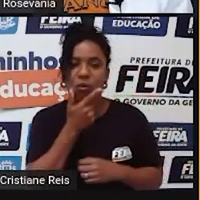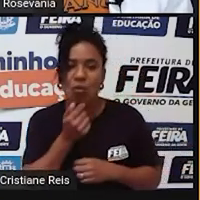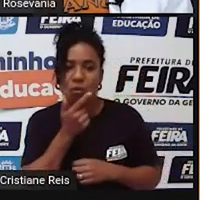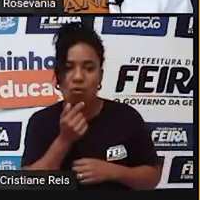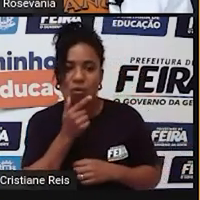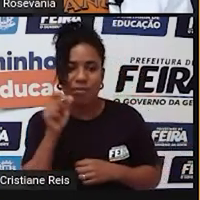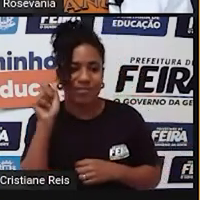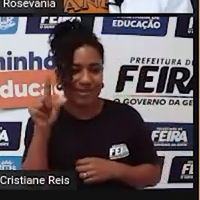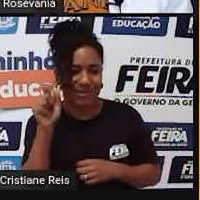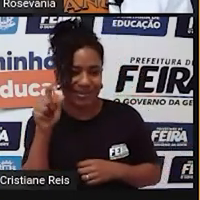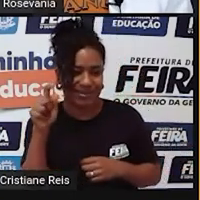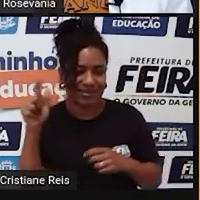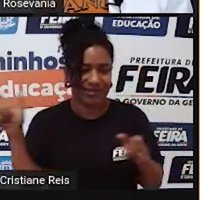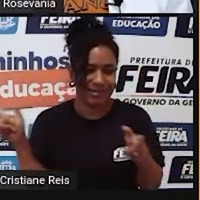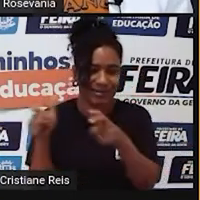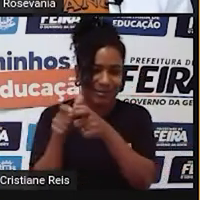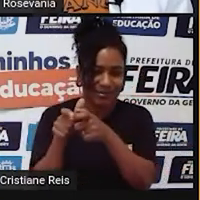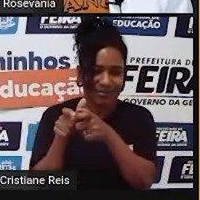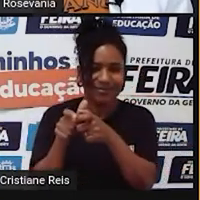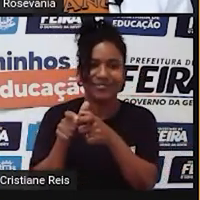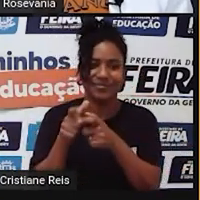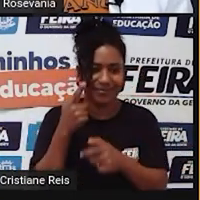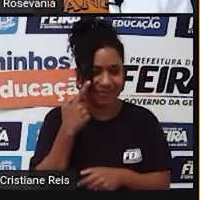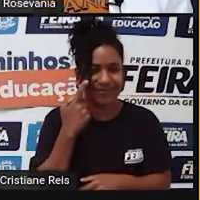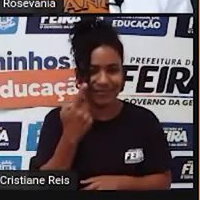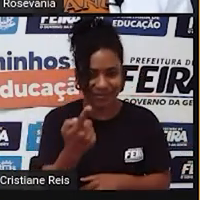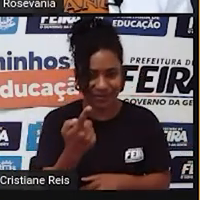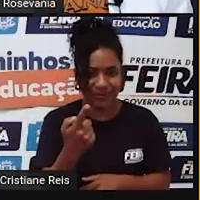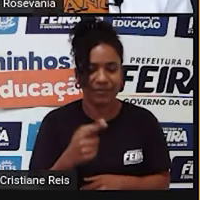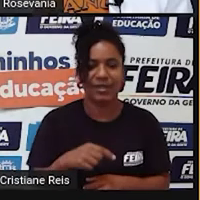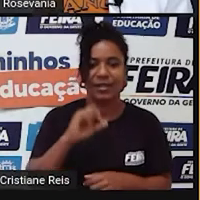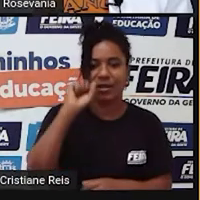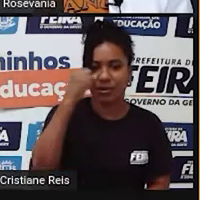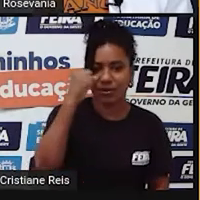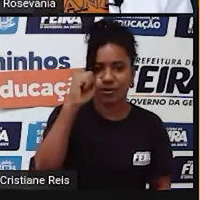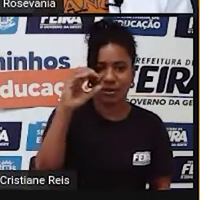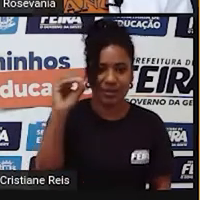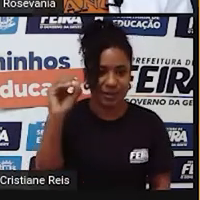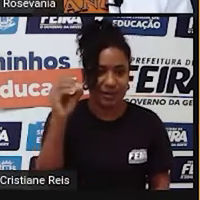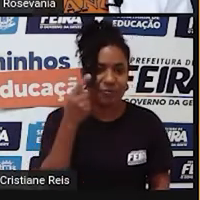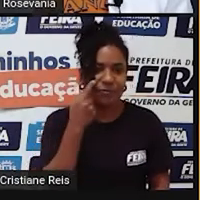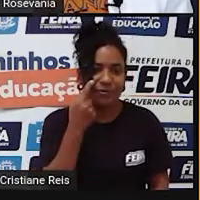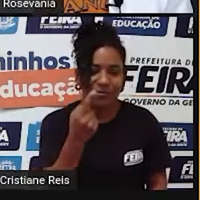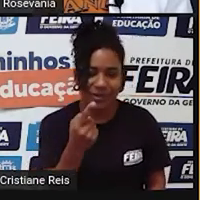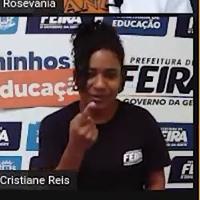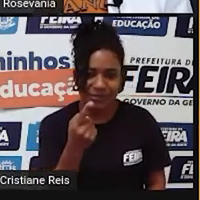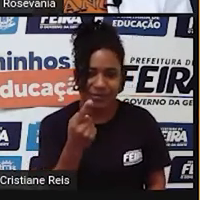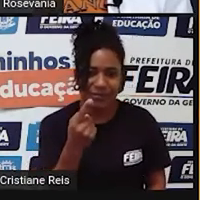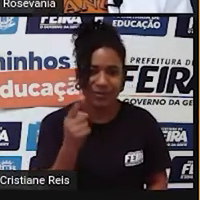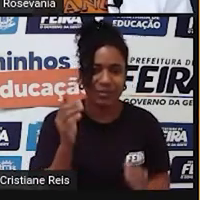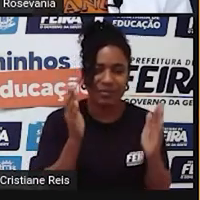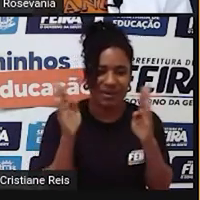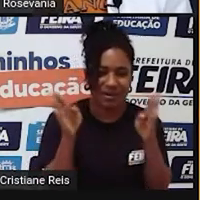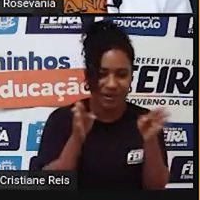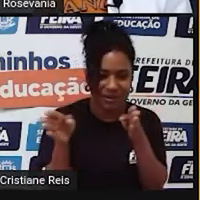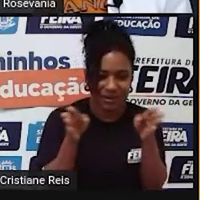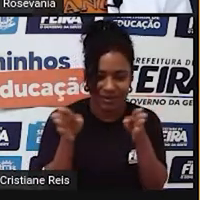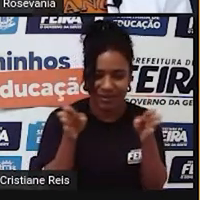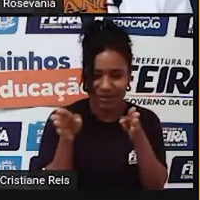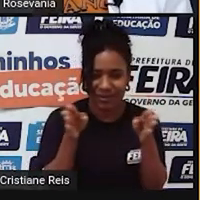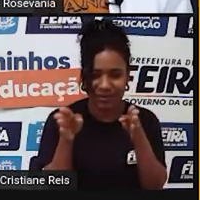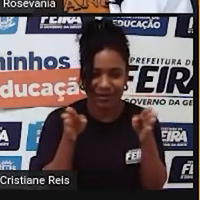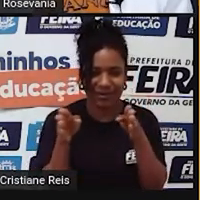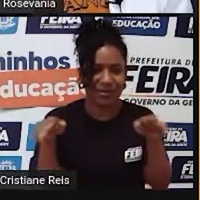E isso já foi uma tendência que a gente vem observando. Em 1980, eu percebo quase que não tinha diferença entre homens e mulheres dessa